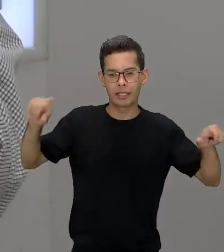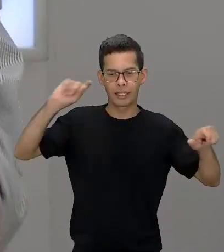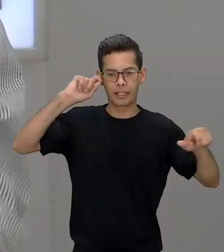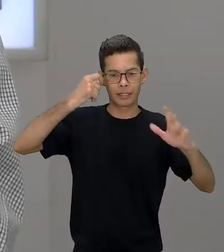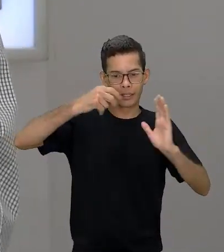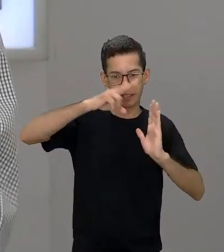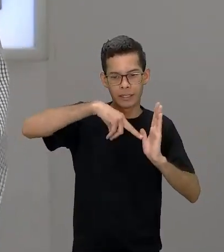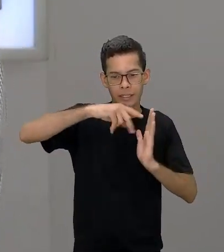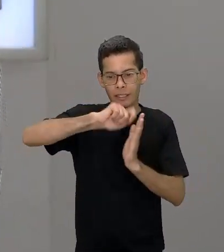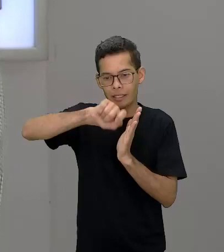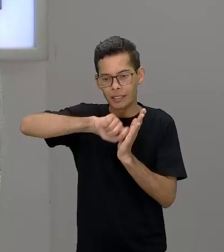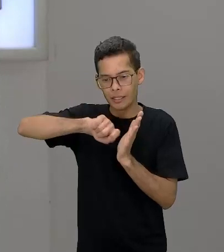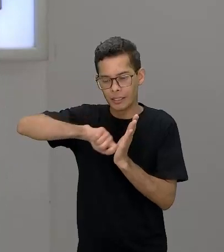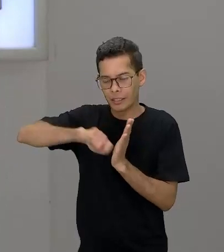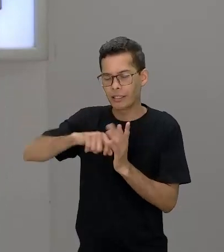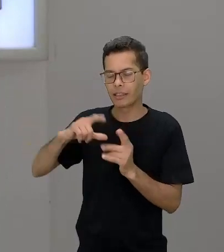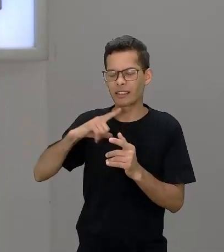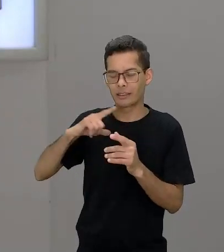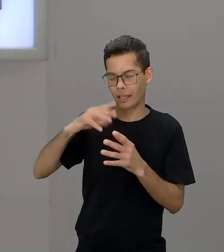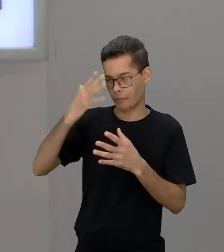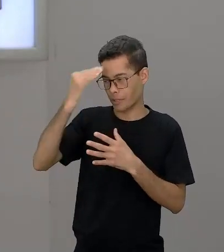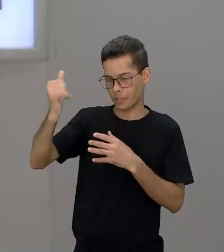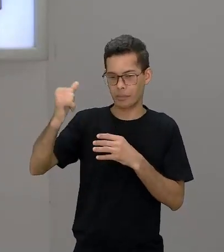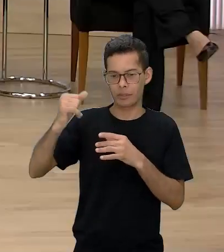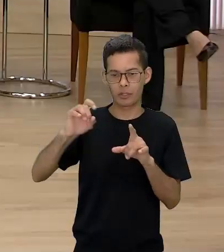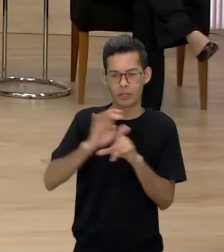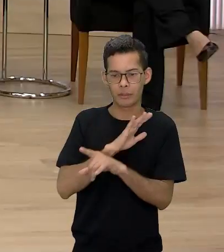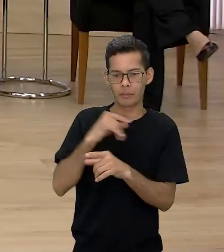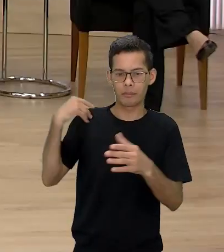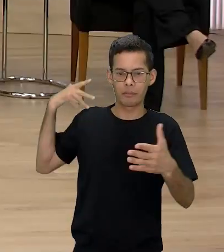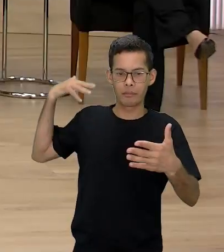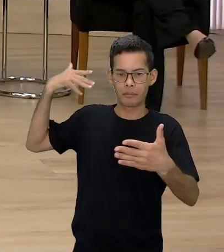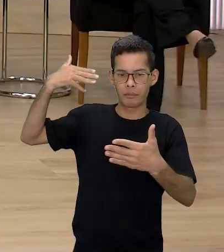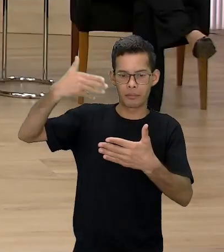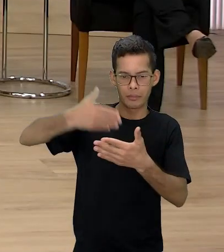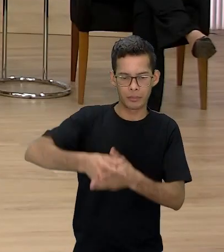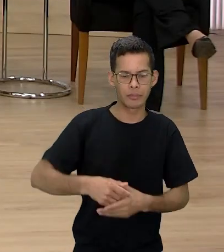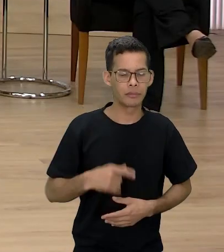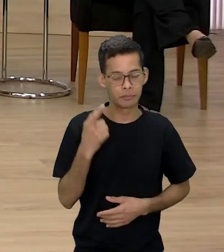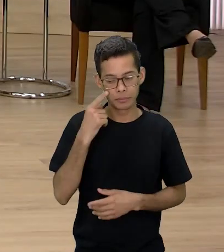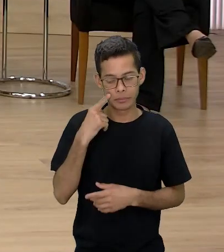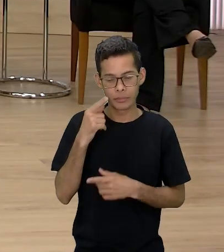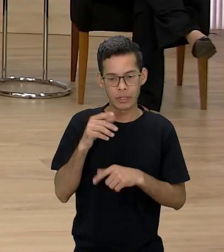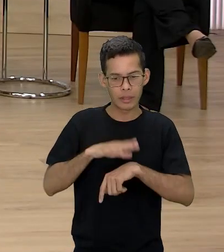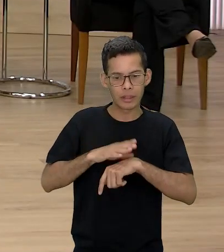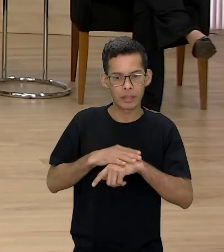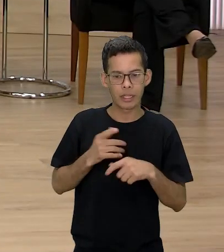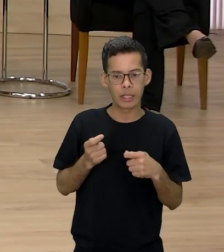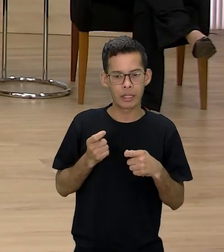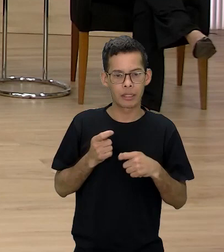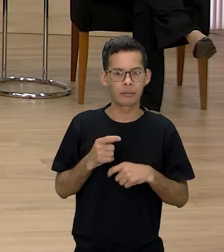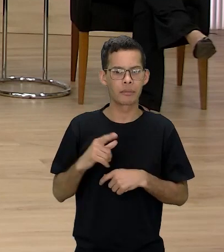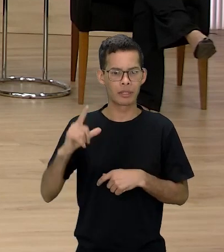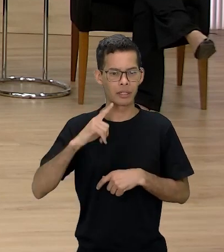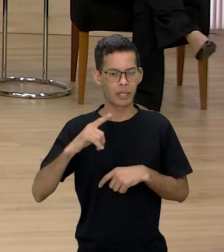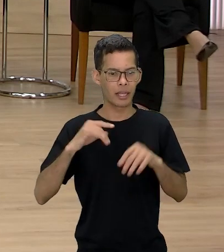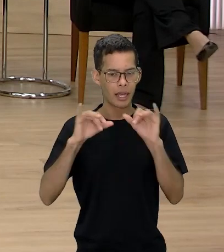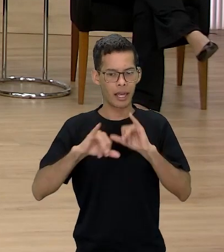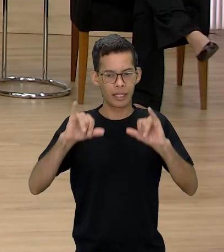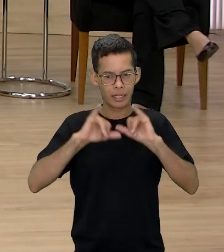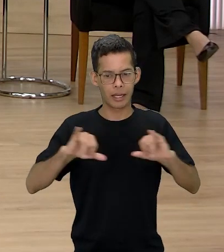essa sabedoria ancestral né eu deixa eu ver quanto tempo a gente tem a gente tem um recadinho